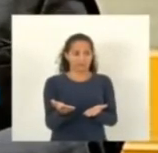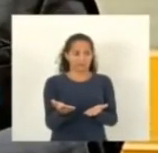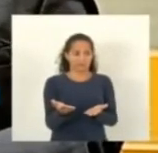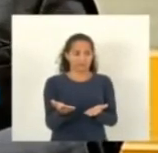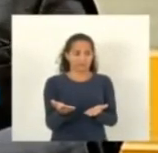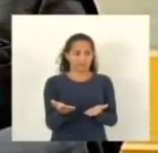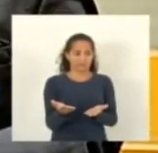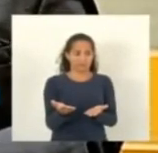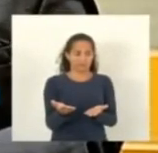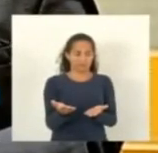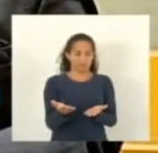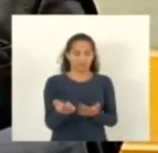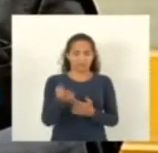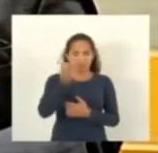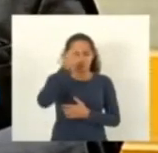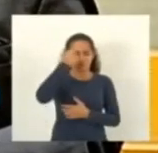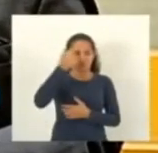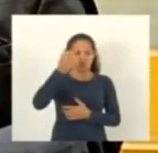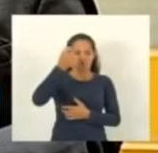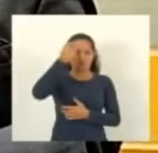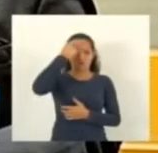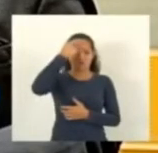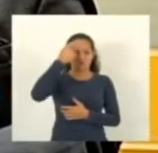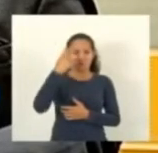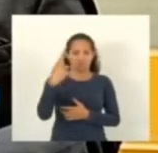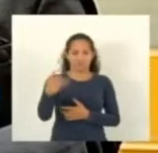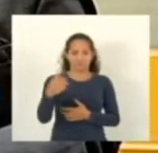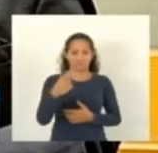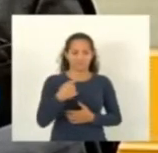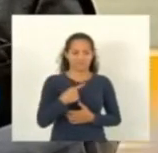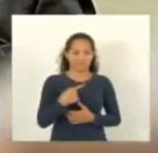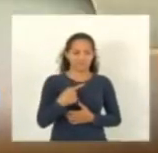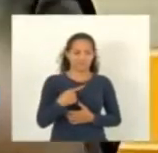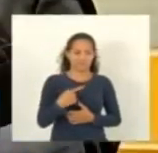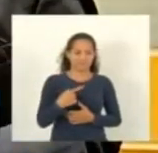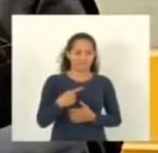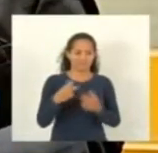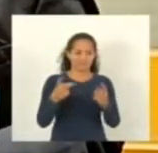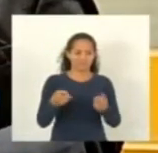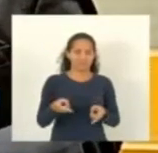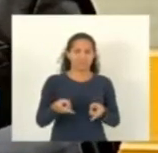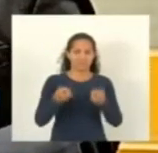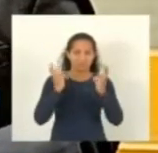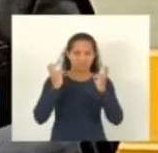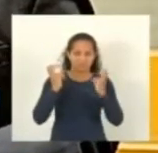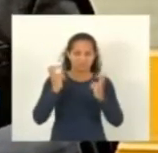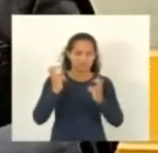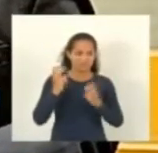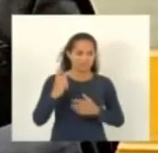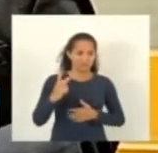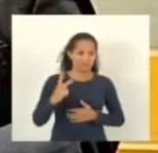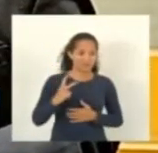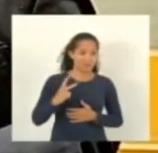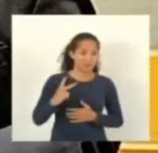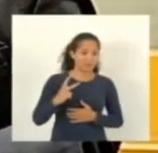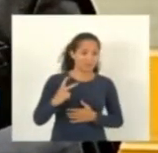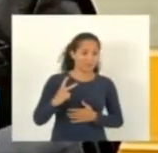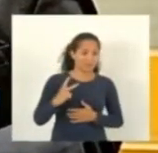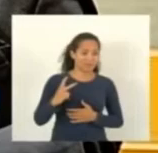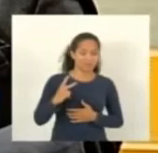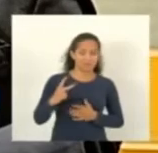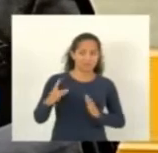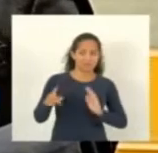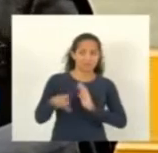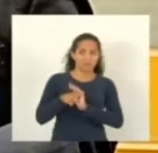pela vocação, pelos dons e observar que isso é muito pessoal, isso é graça do Espírito